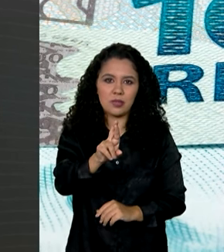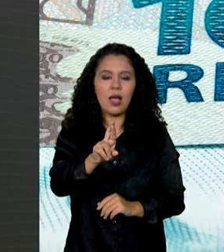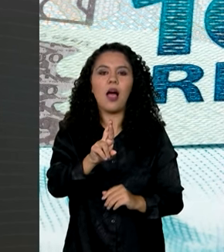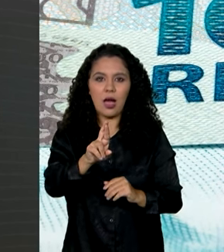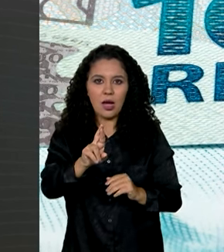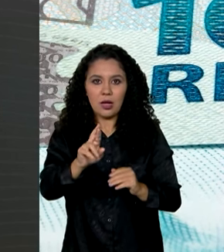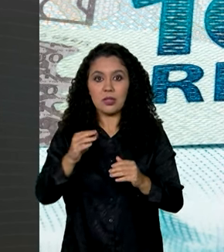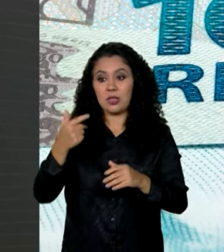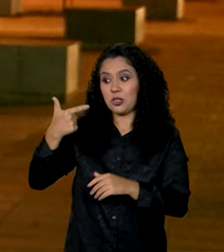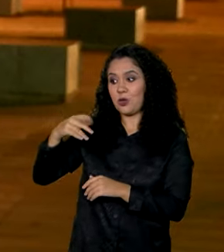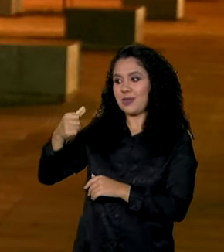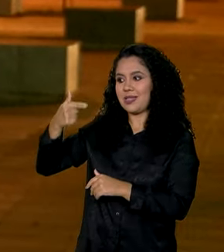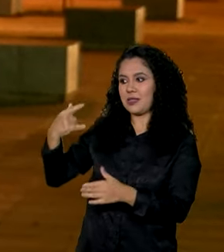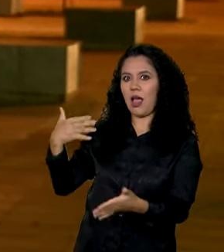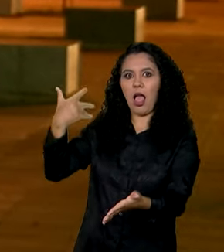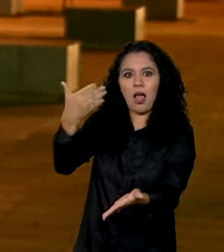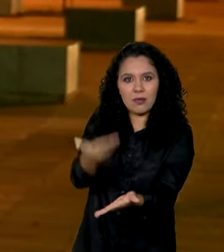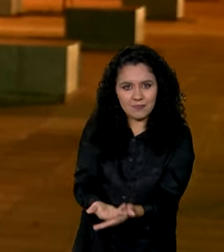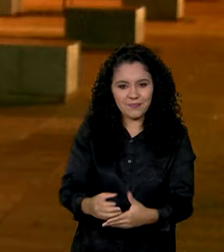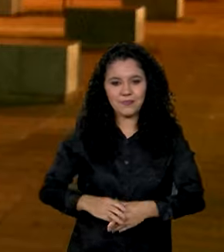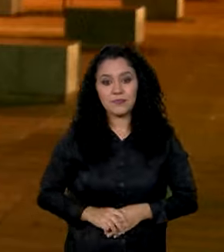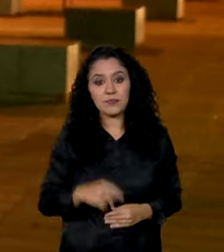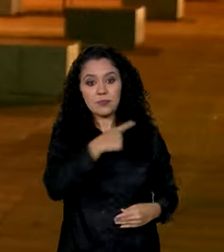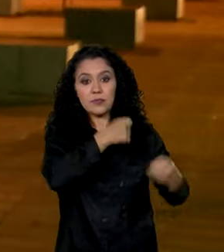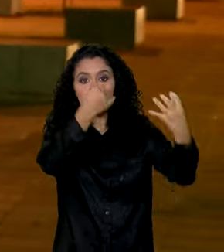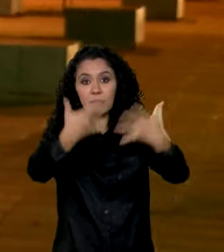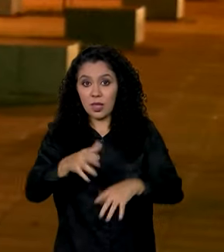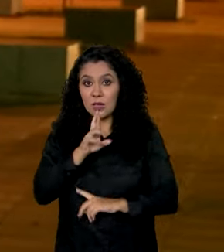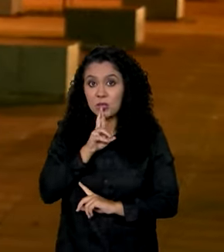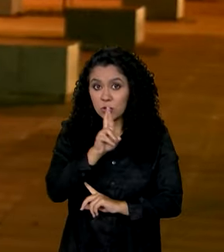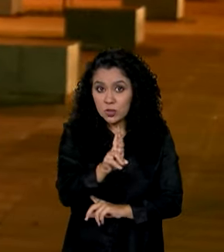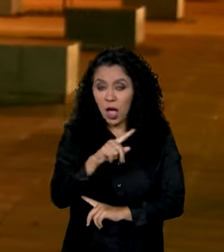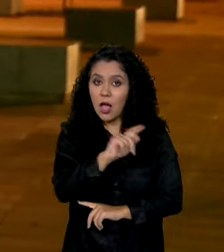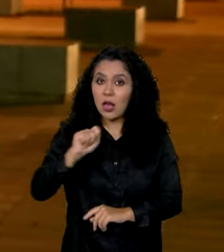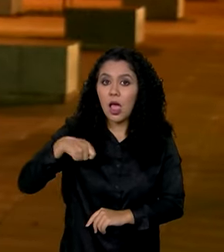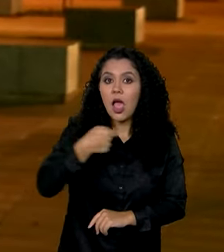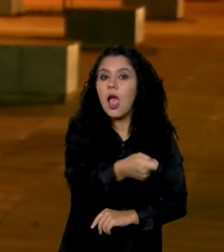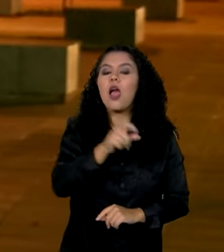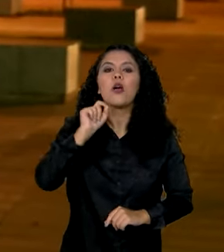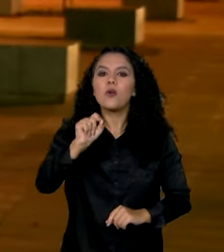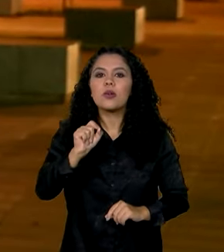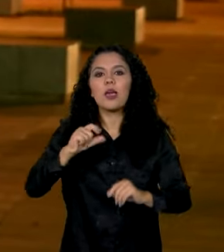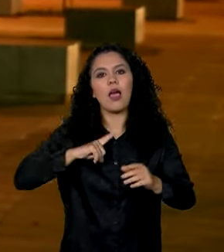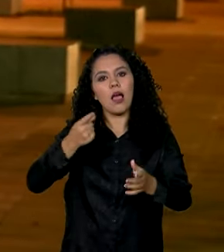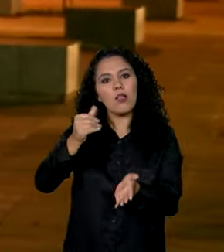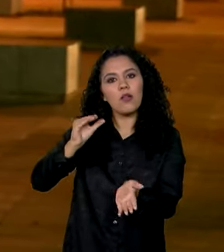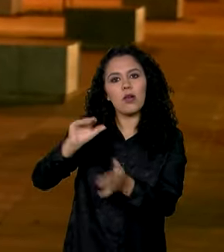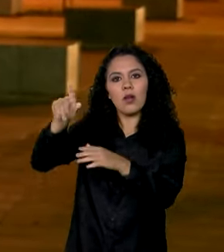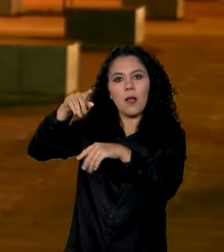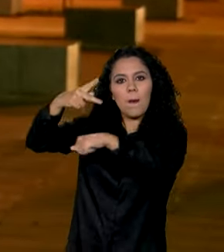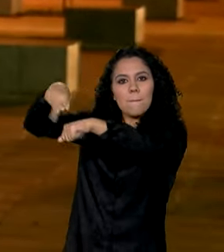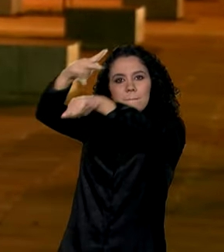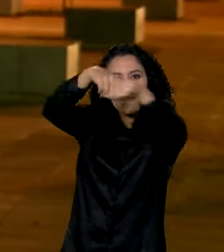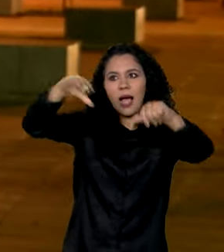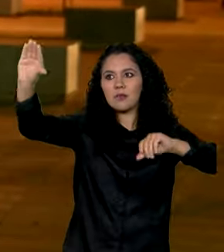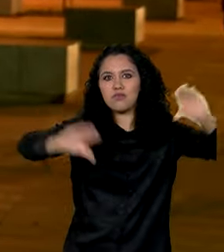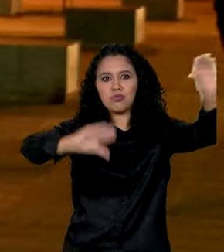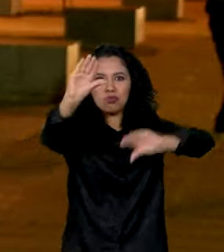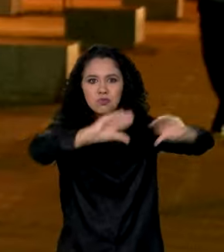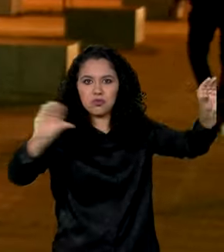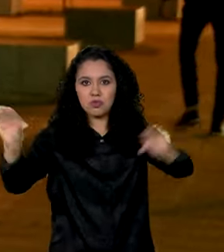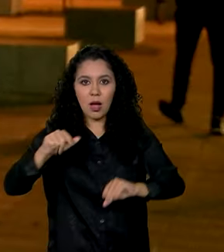2017. Esse resultado indica uma recuperação dos investimentos estrangeiros no país.